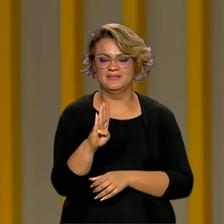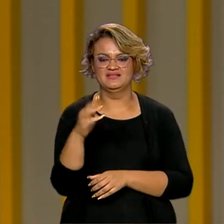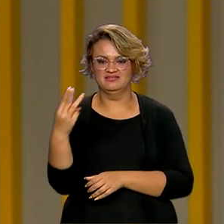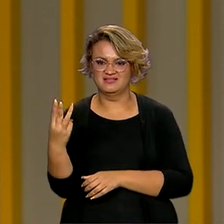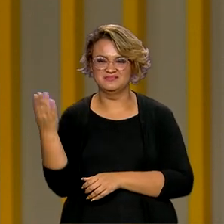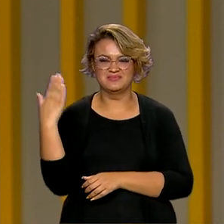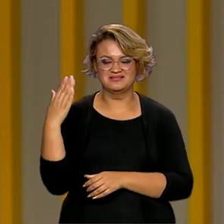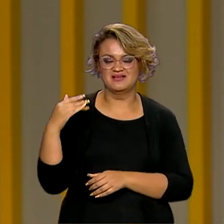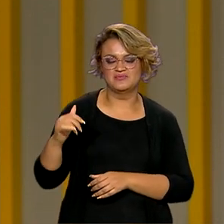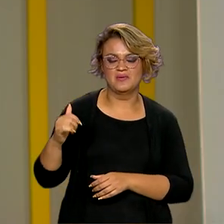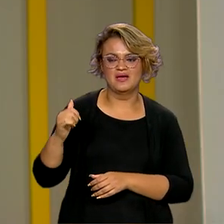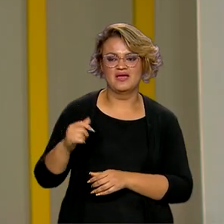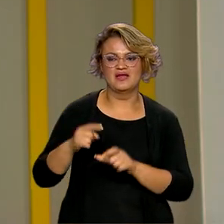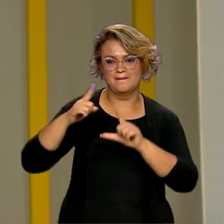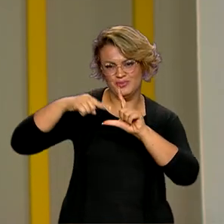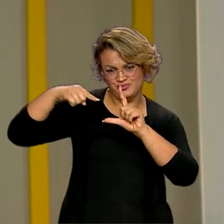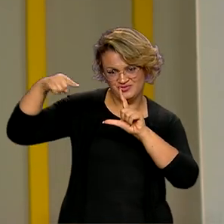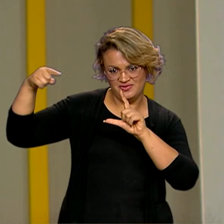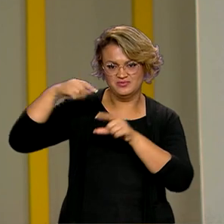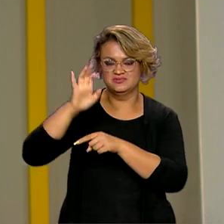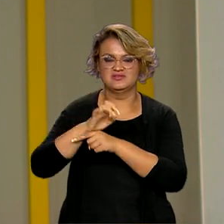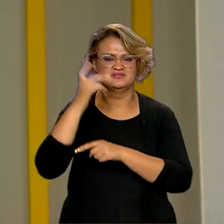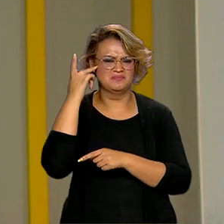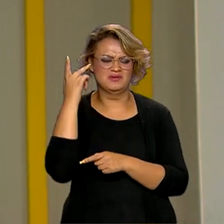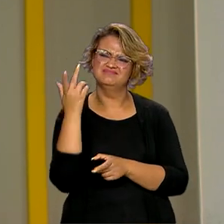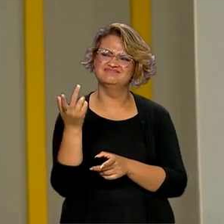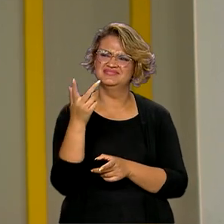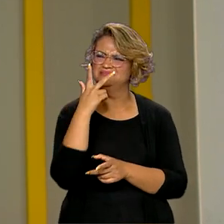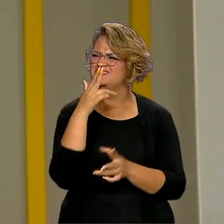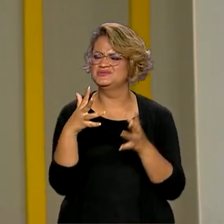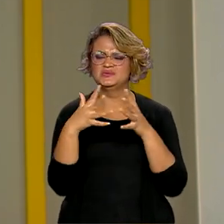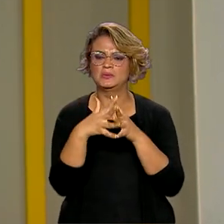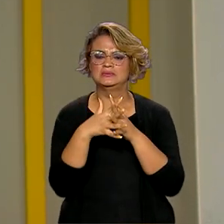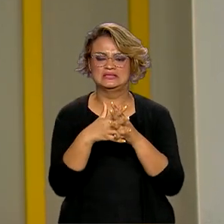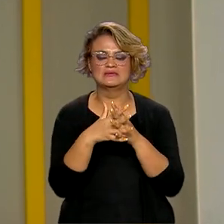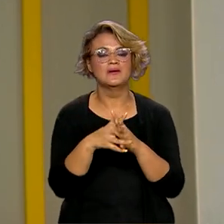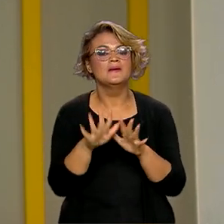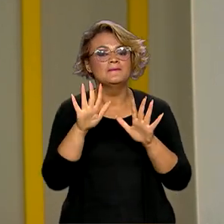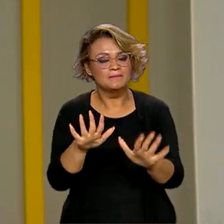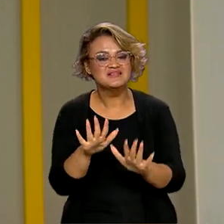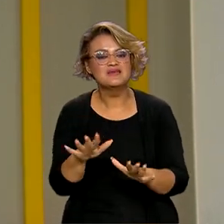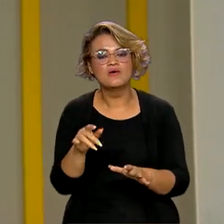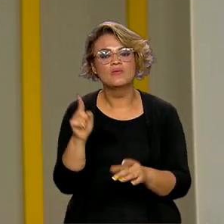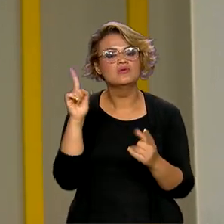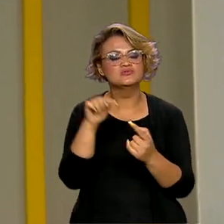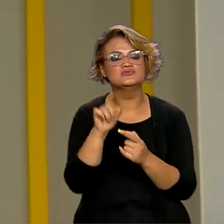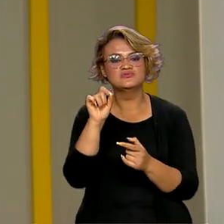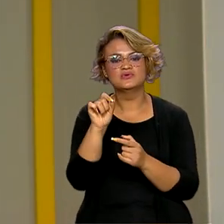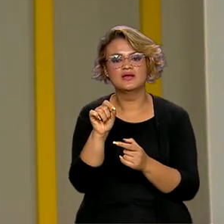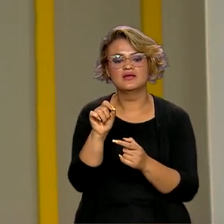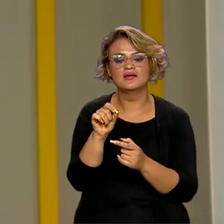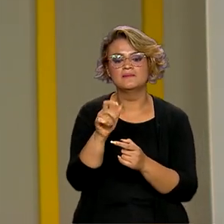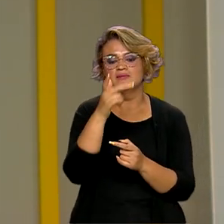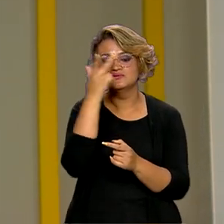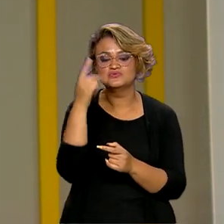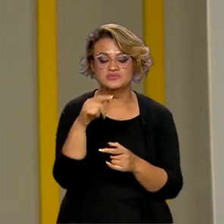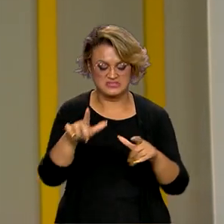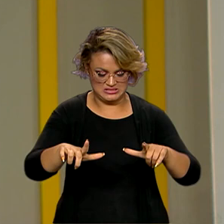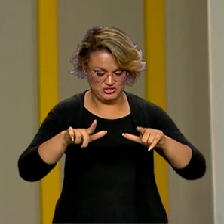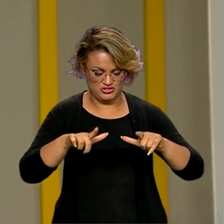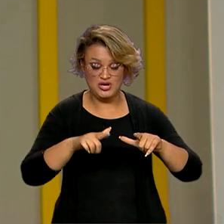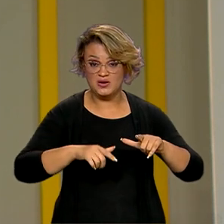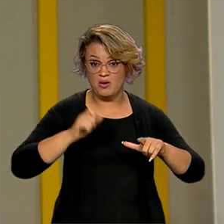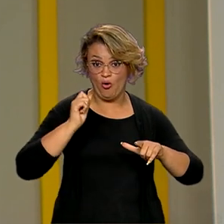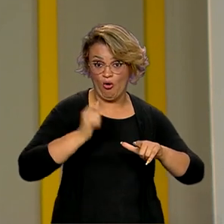Bolsa de Valores de São Paulo. Pode parecer um pouco complicado, mas a ideia é que as pessoas comprem esses títulos